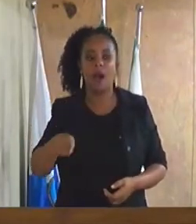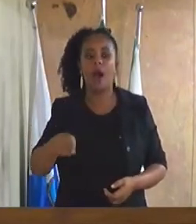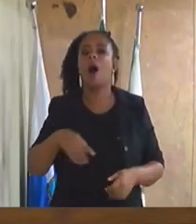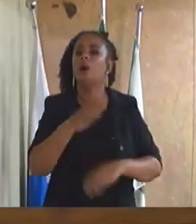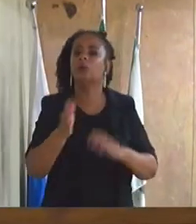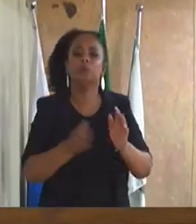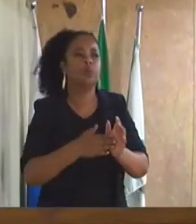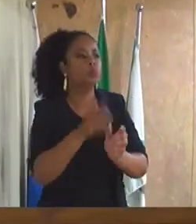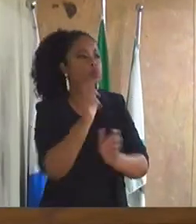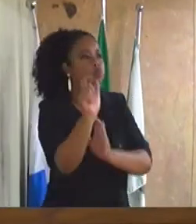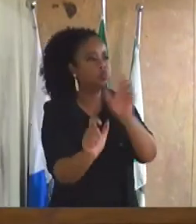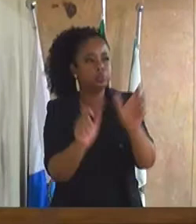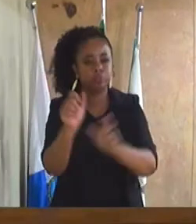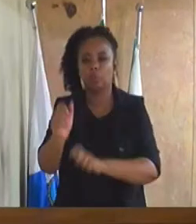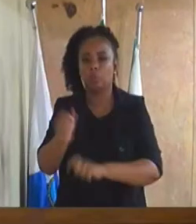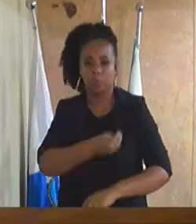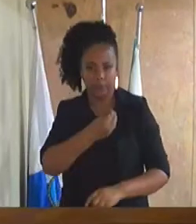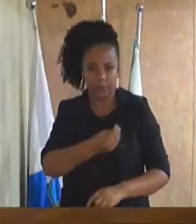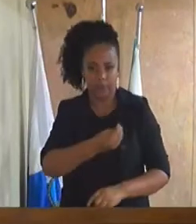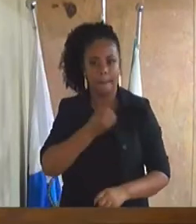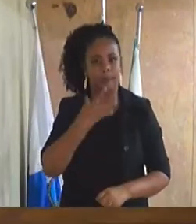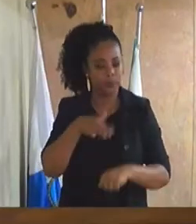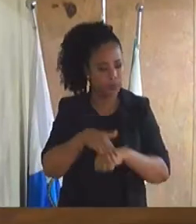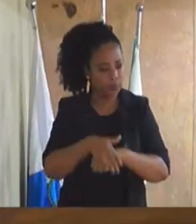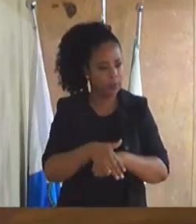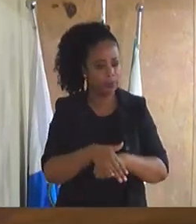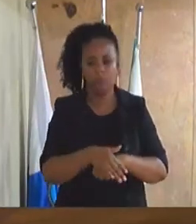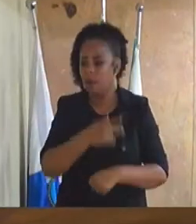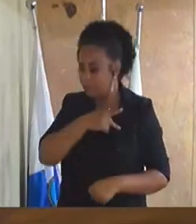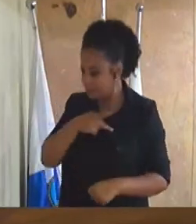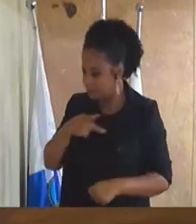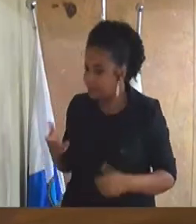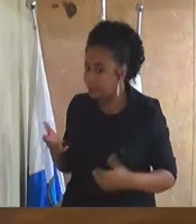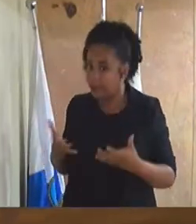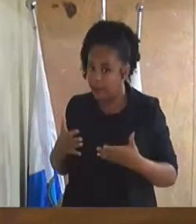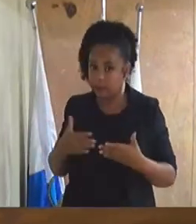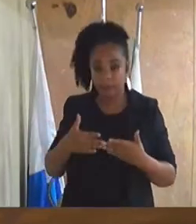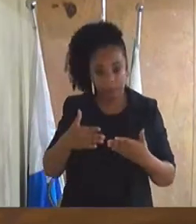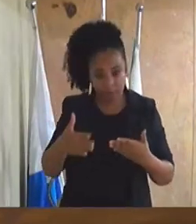presidente gostaria de iniciar a nossa fala